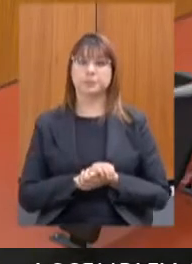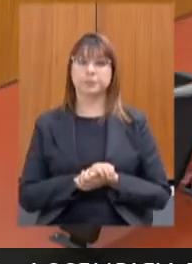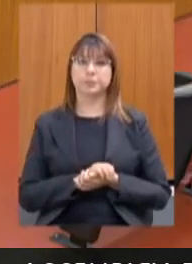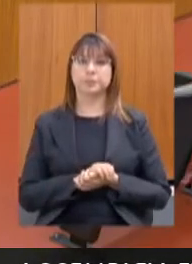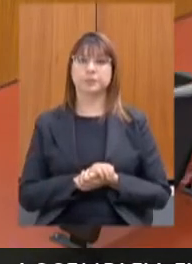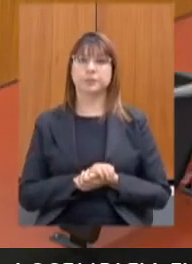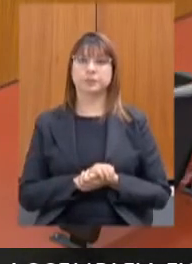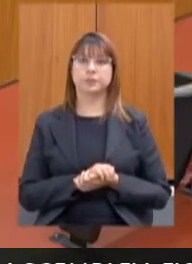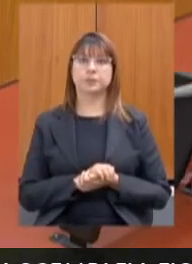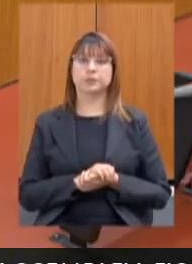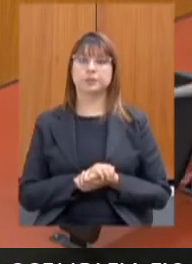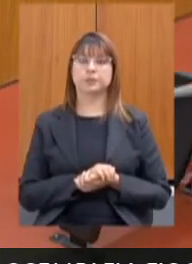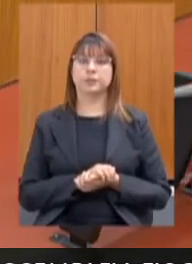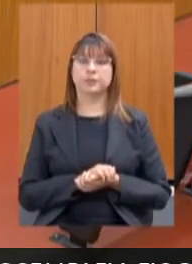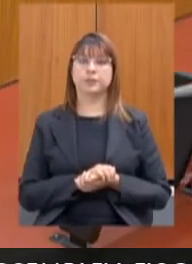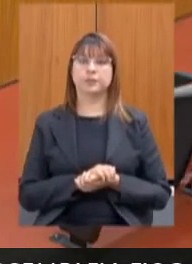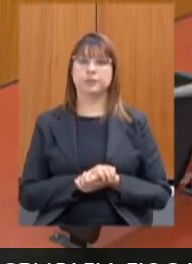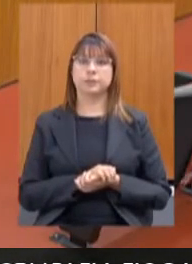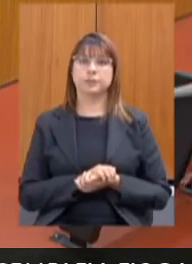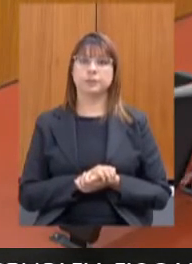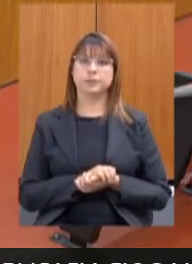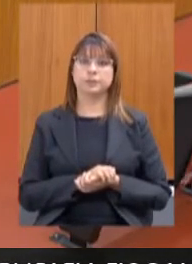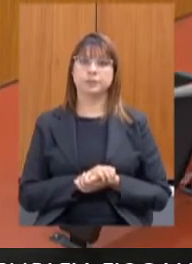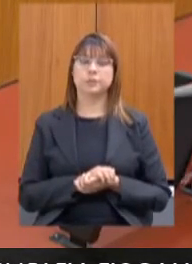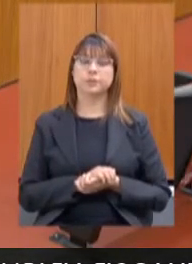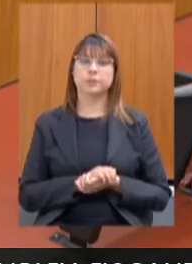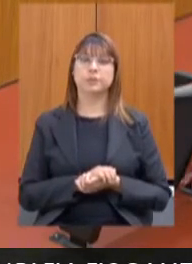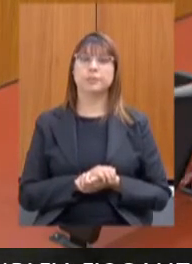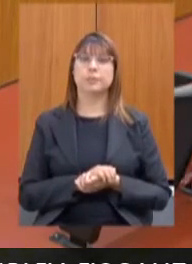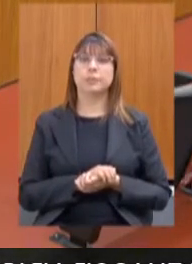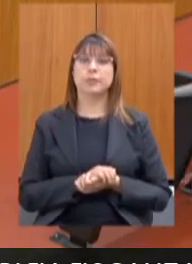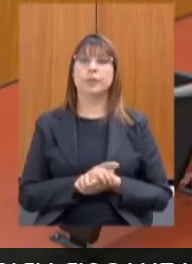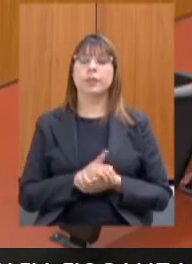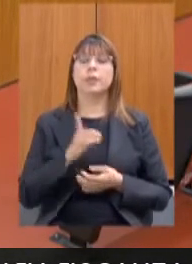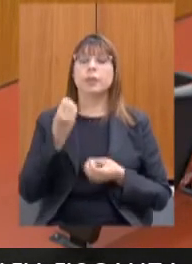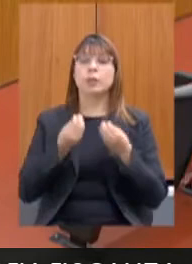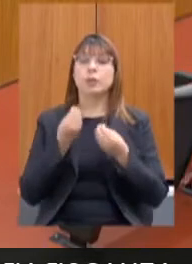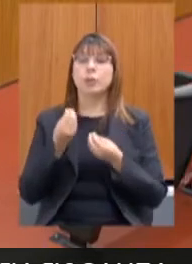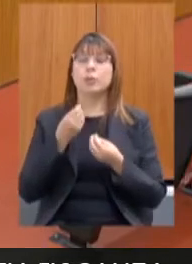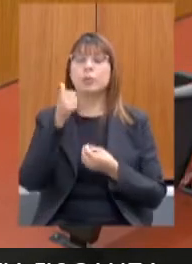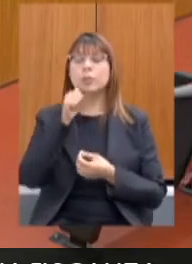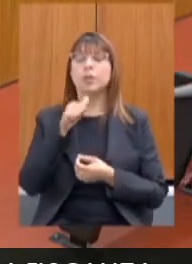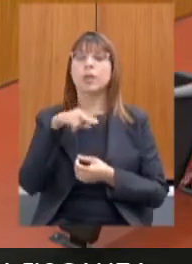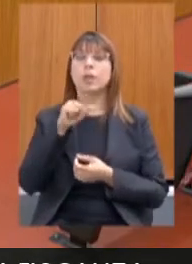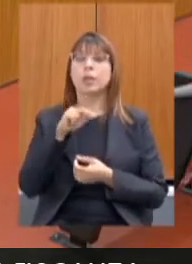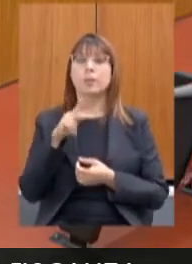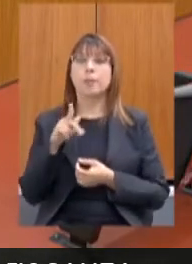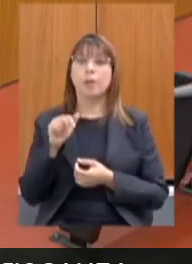isso prevenção e combate ao crack como vota a deputada Ana Paula